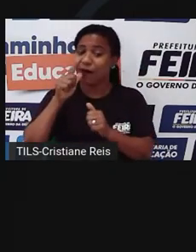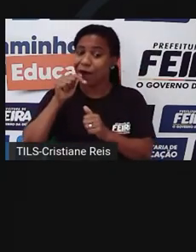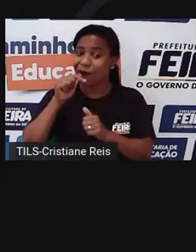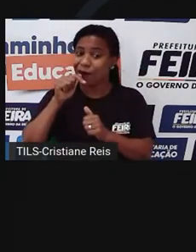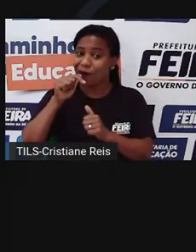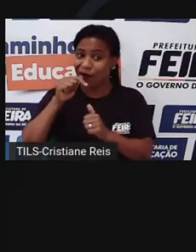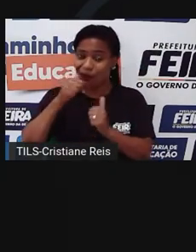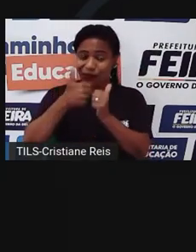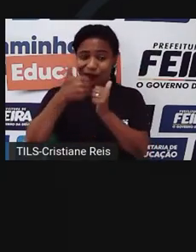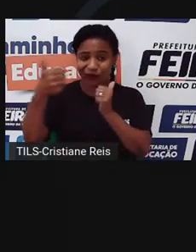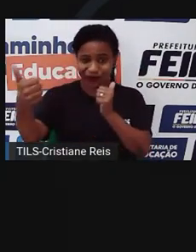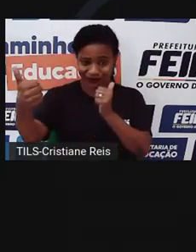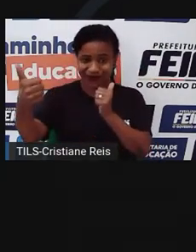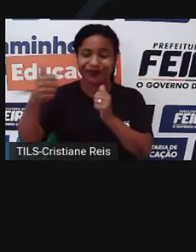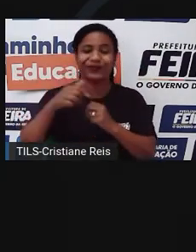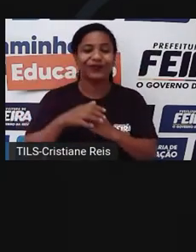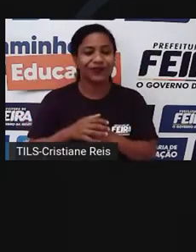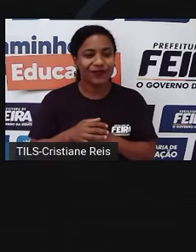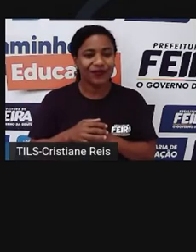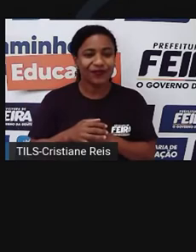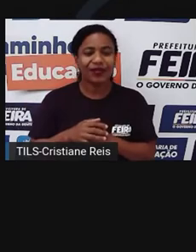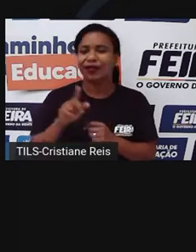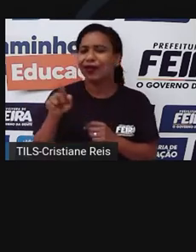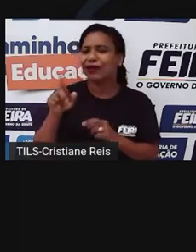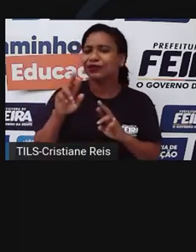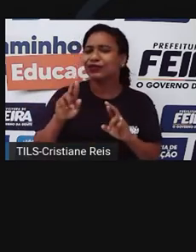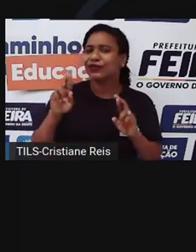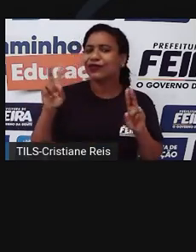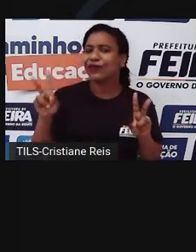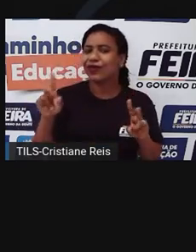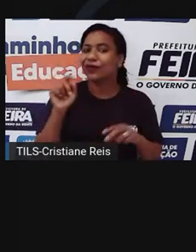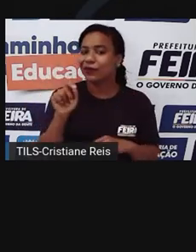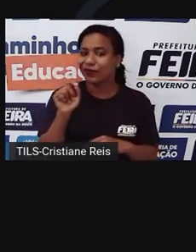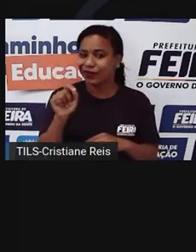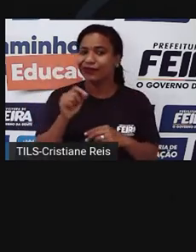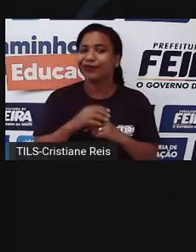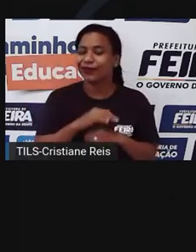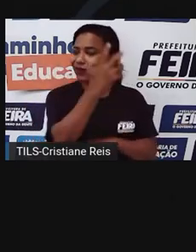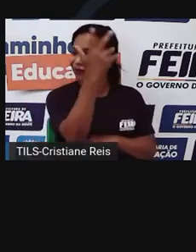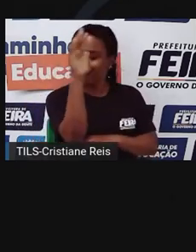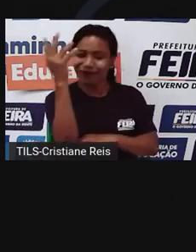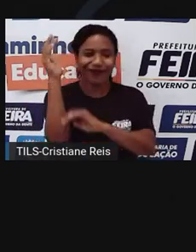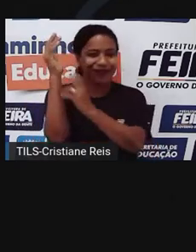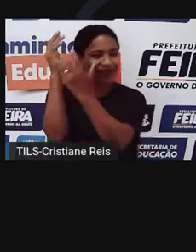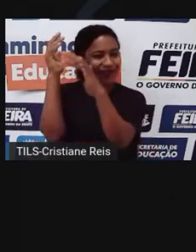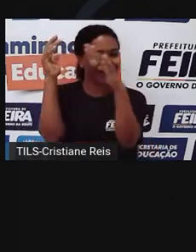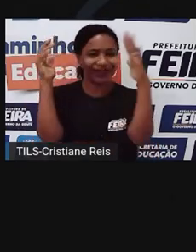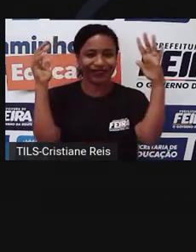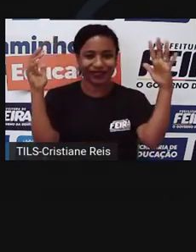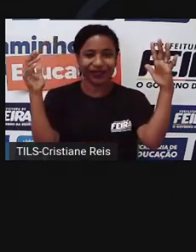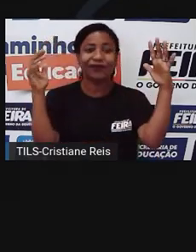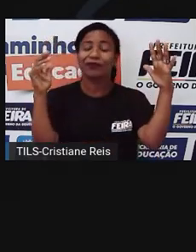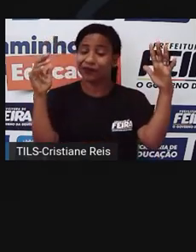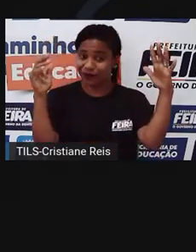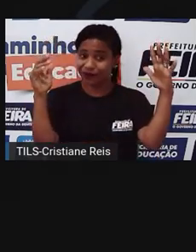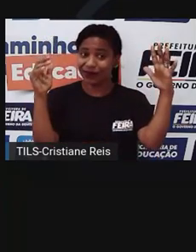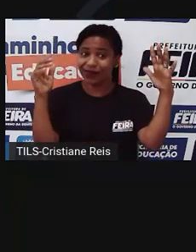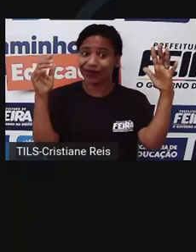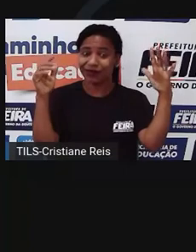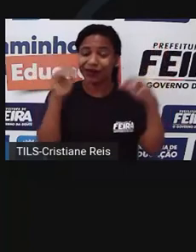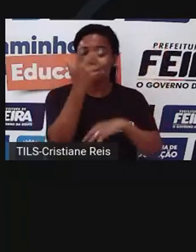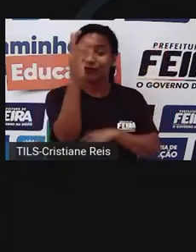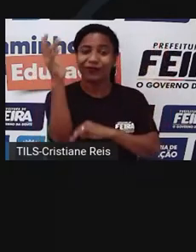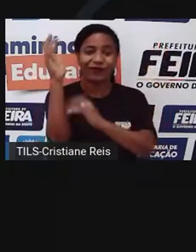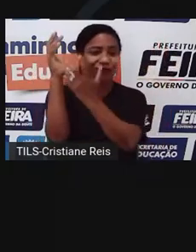era um mistério, né? O que tem que é diferente? Temos essa grande floresta. E o que tem lá? Tem um super